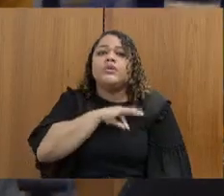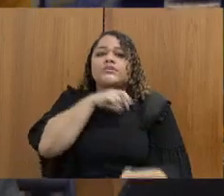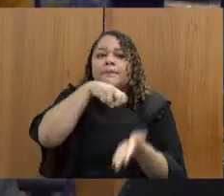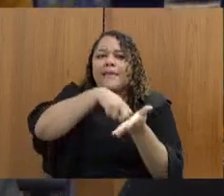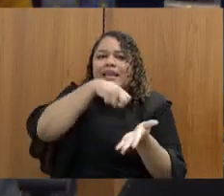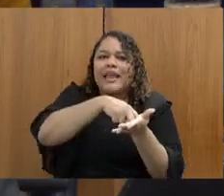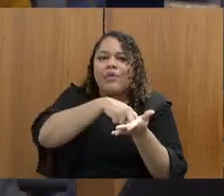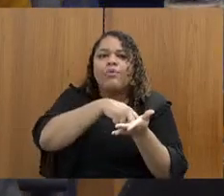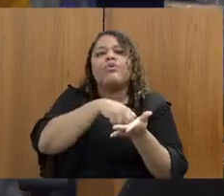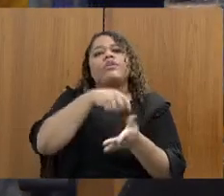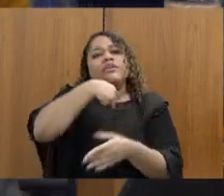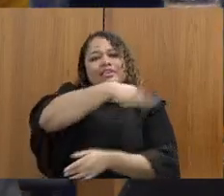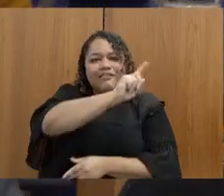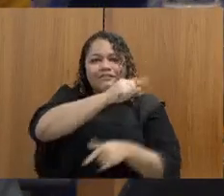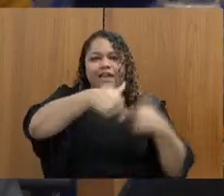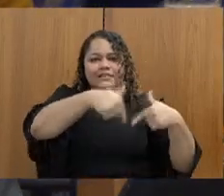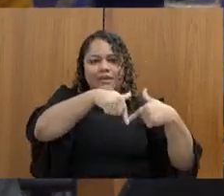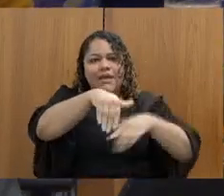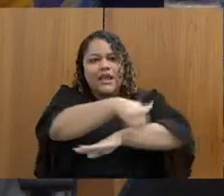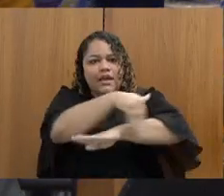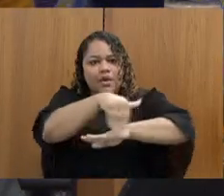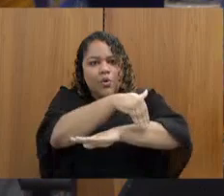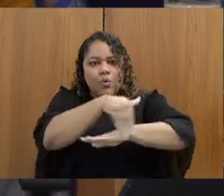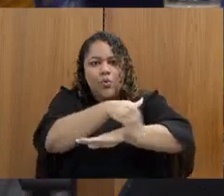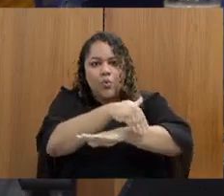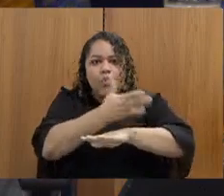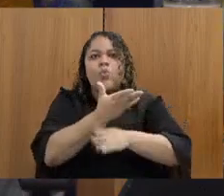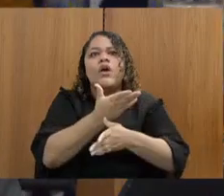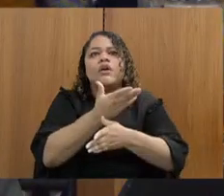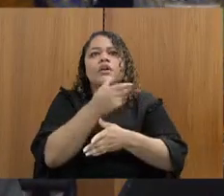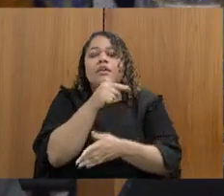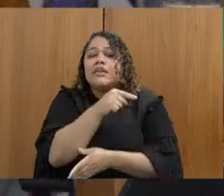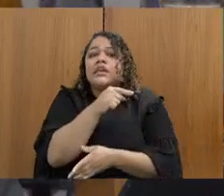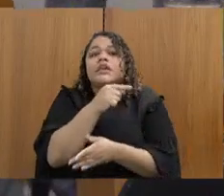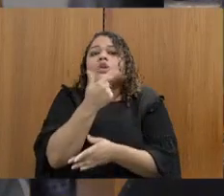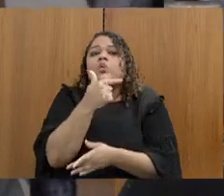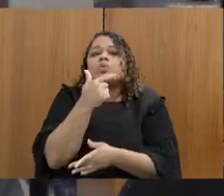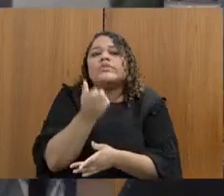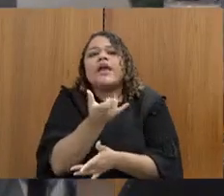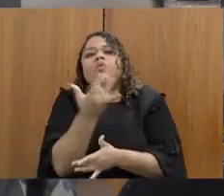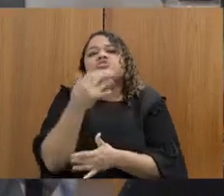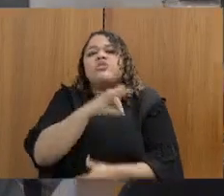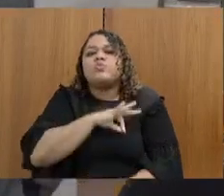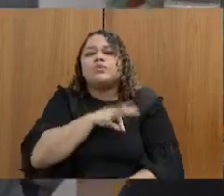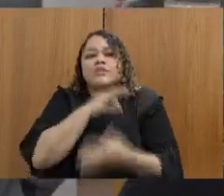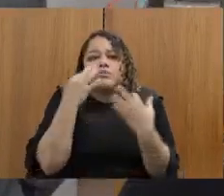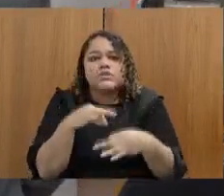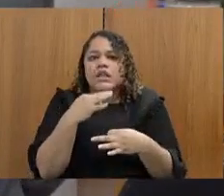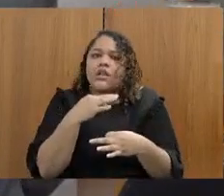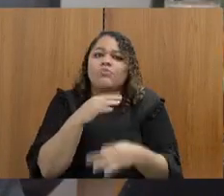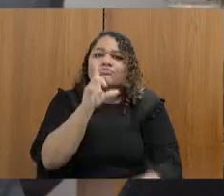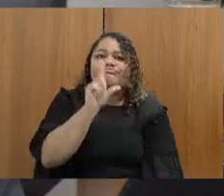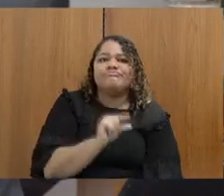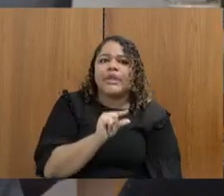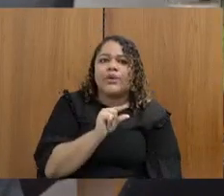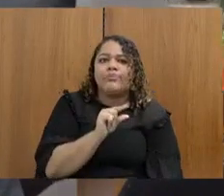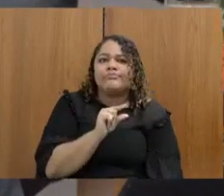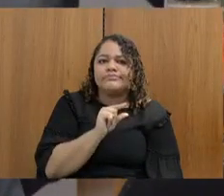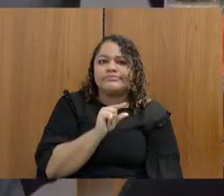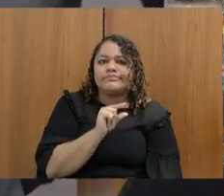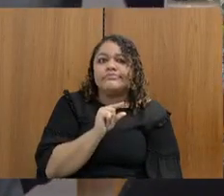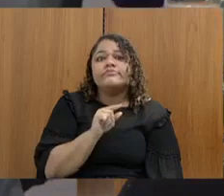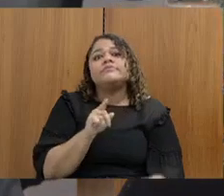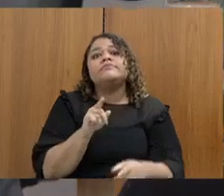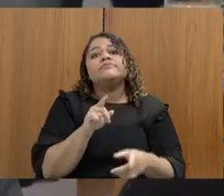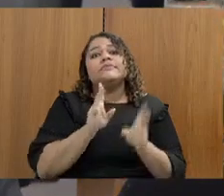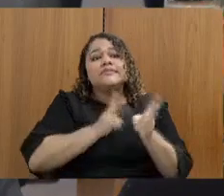necessário na chamada supremacia de força. Isso é uma preocupação constante. De policiais